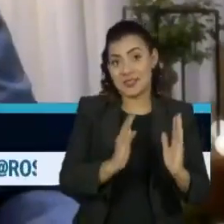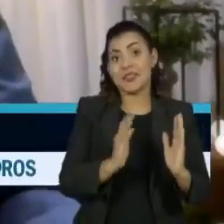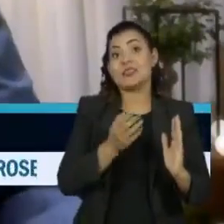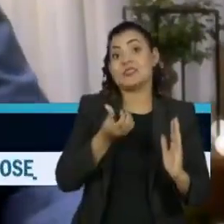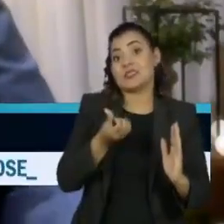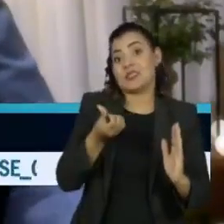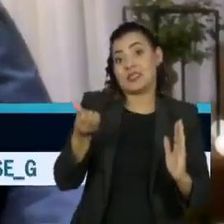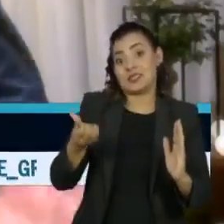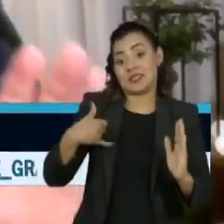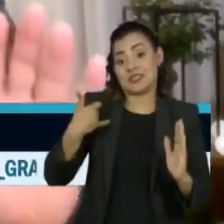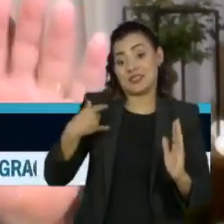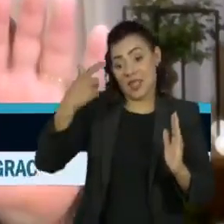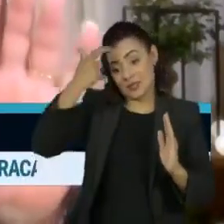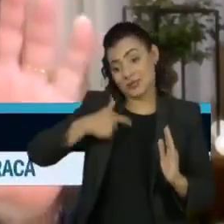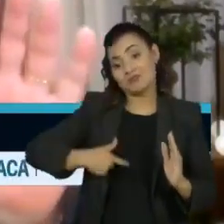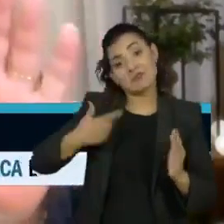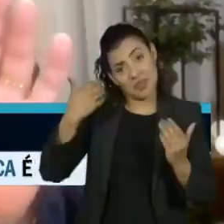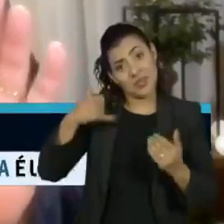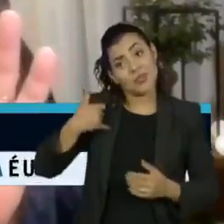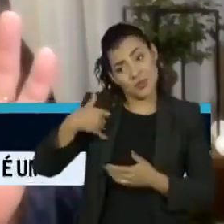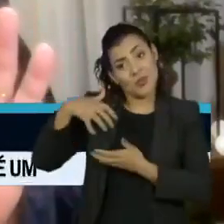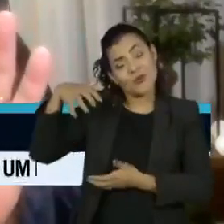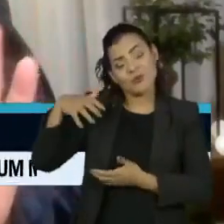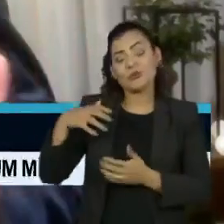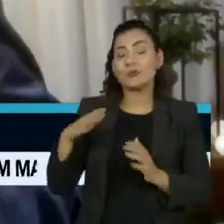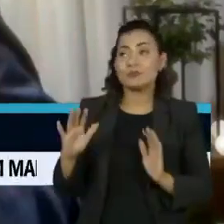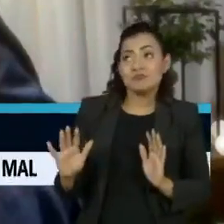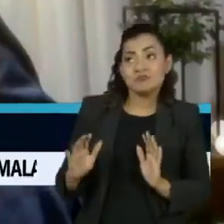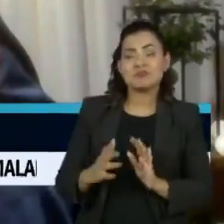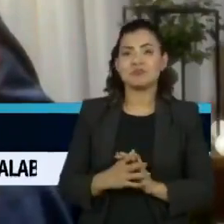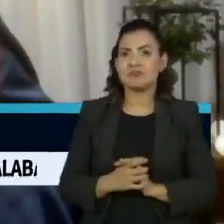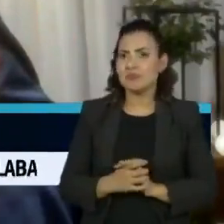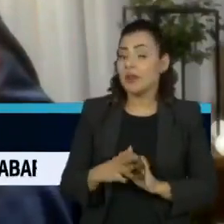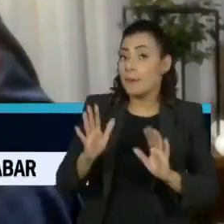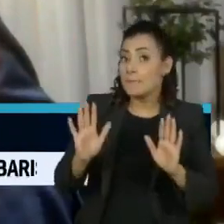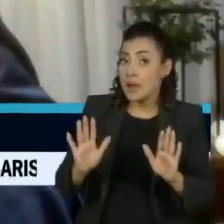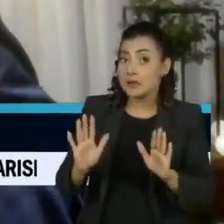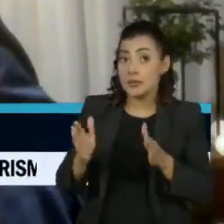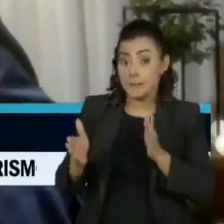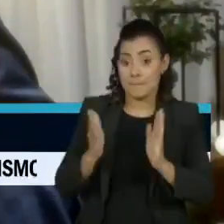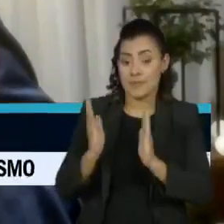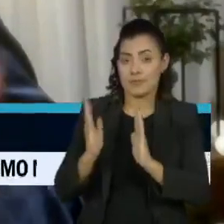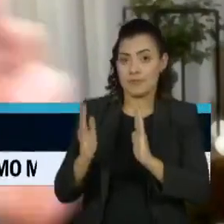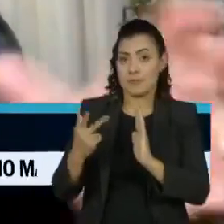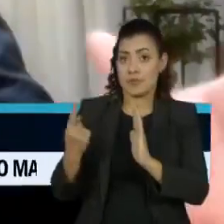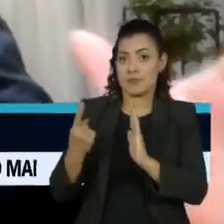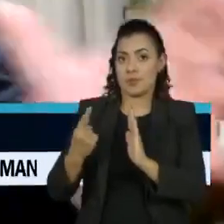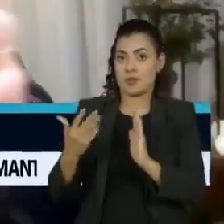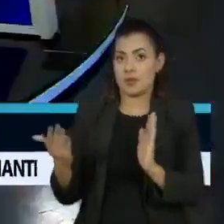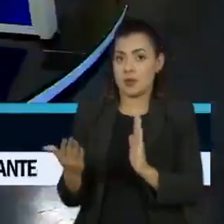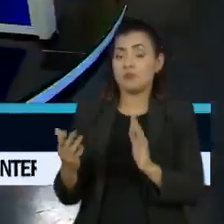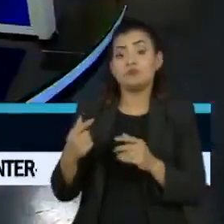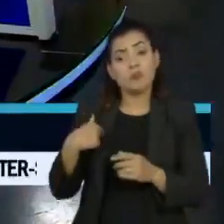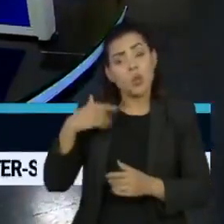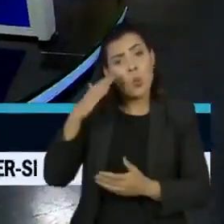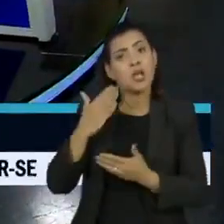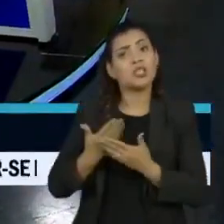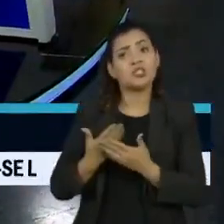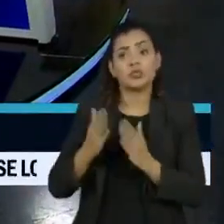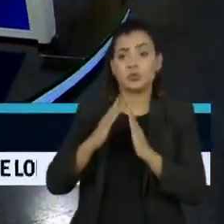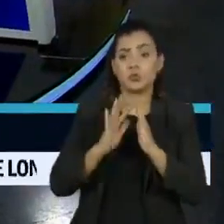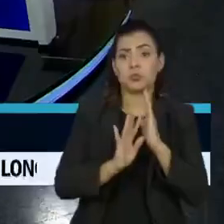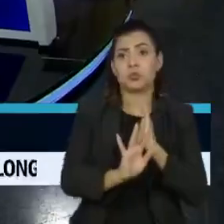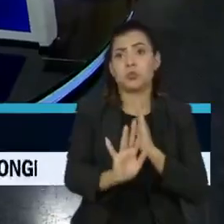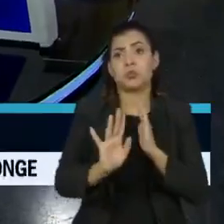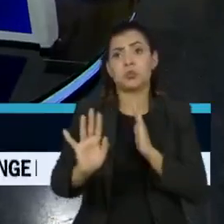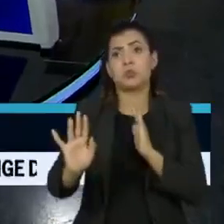66 anos, eu fico em dúvida se eu deveria, de fato, estar nessa primeira ouçada leva. Eu acho que quem circula mais